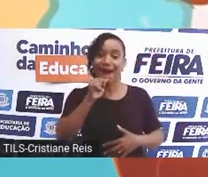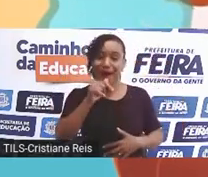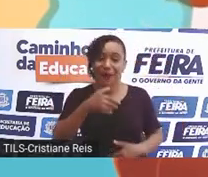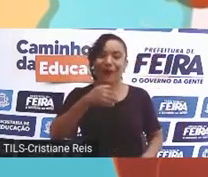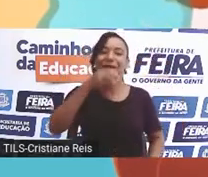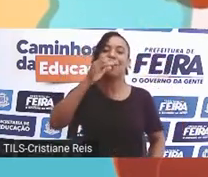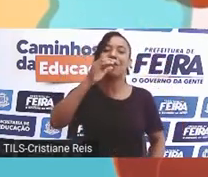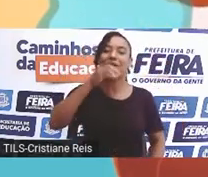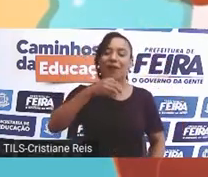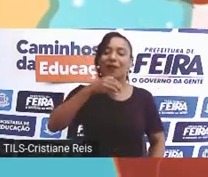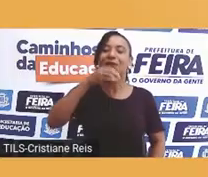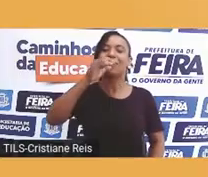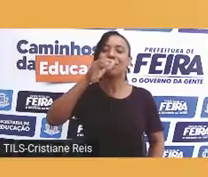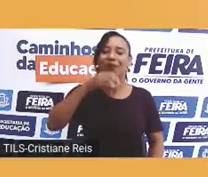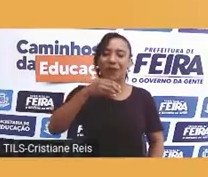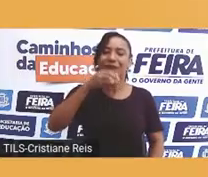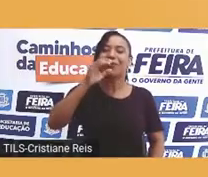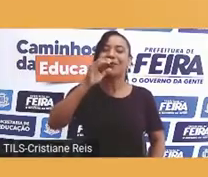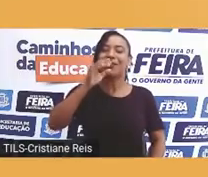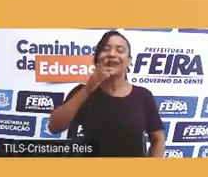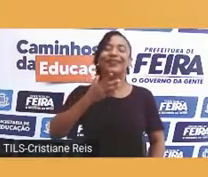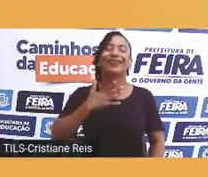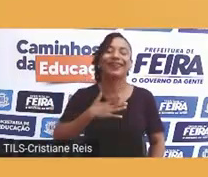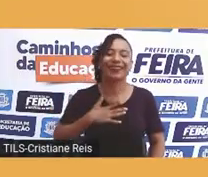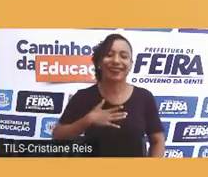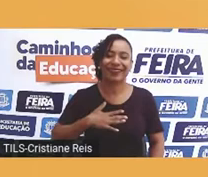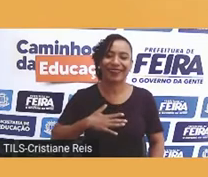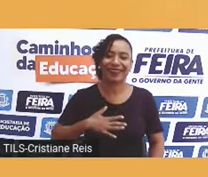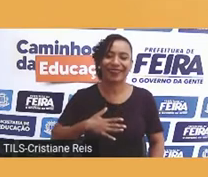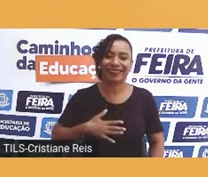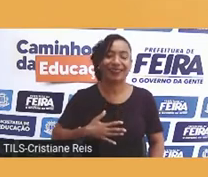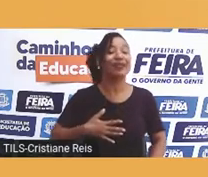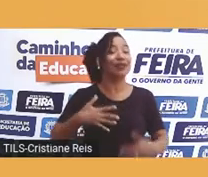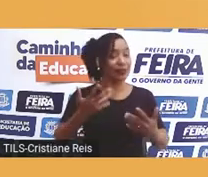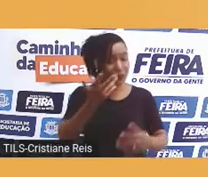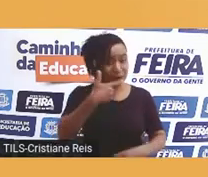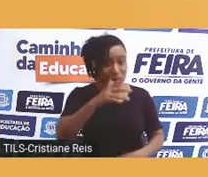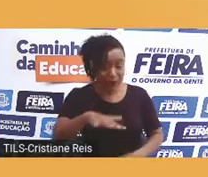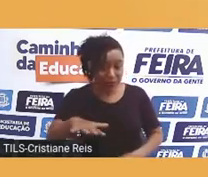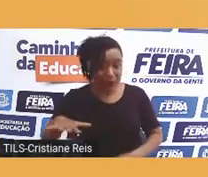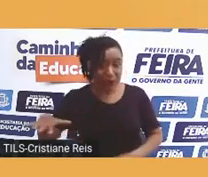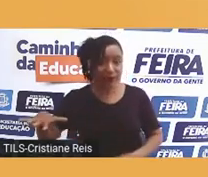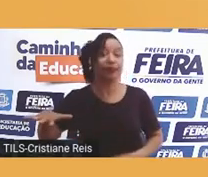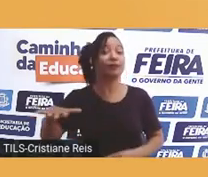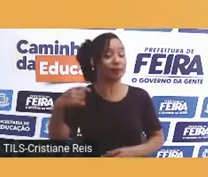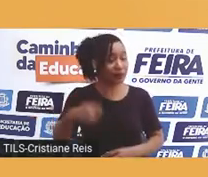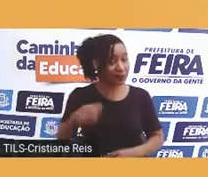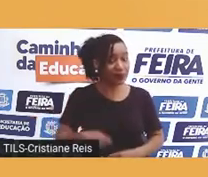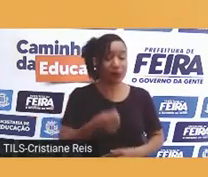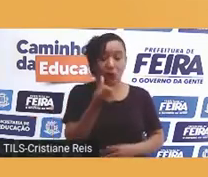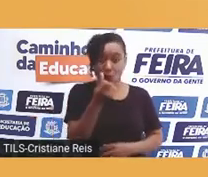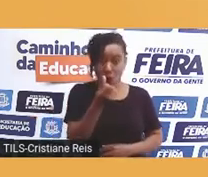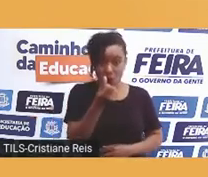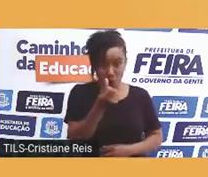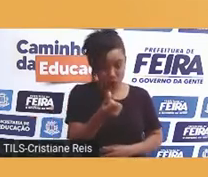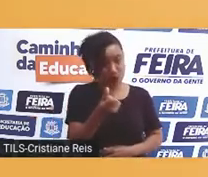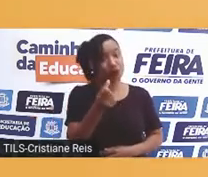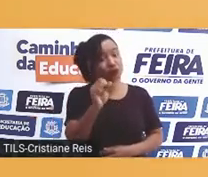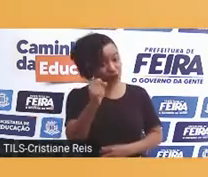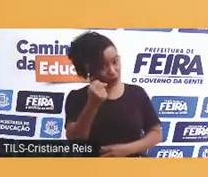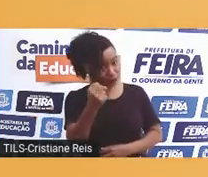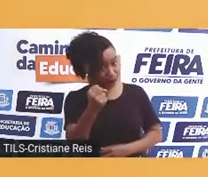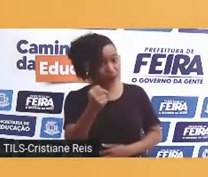precisamos beber mais água. As crianças precisam tomar aproximadamente oito copos de água por dia ou um litro e meio.